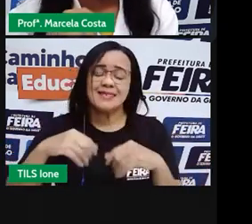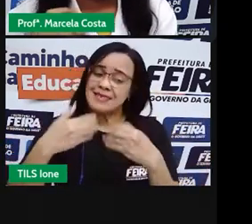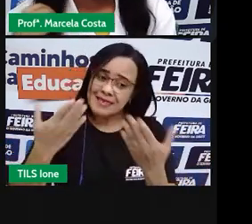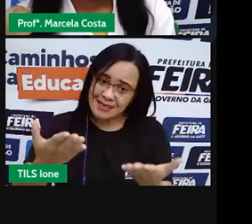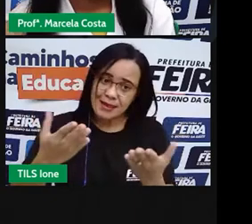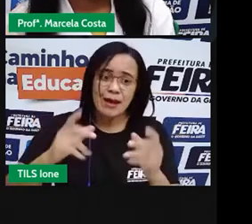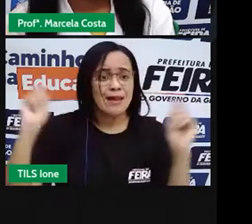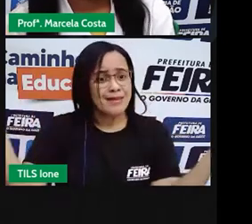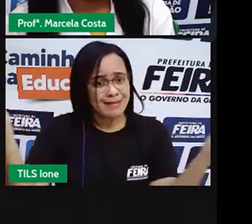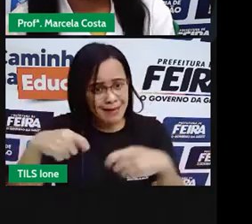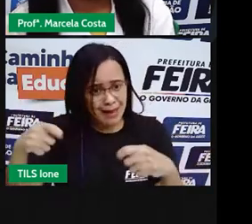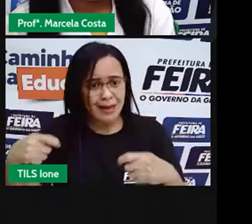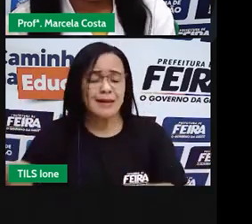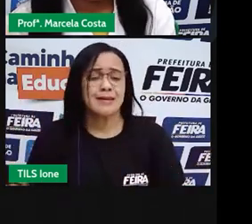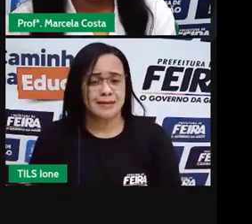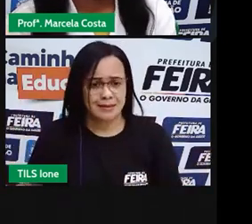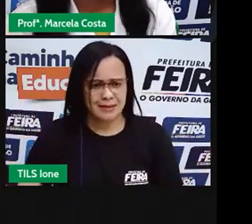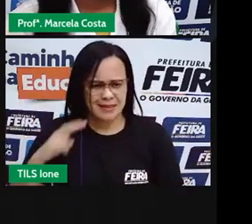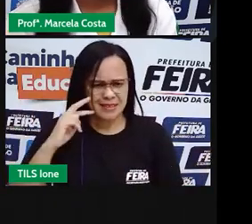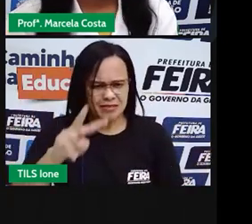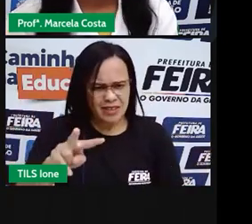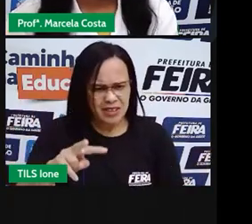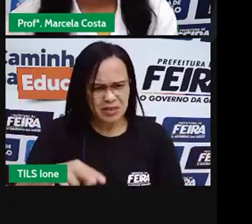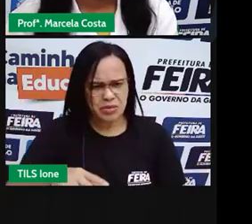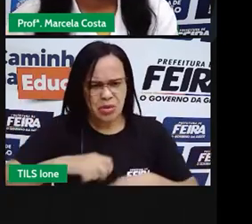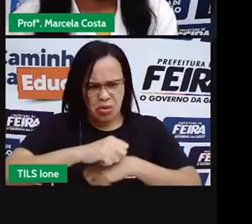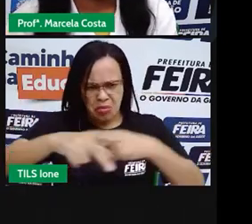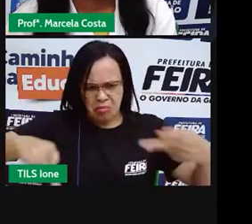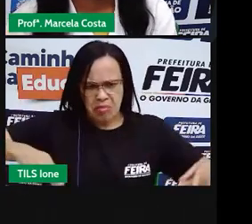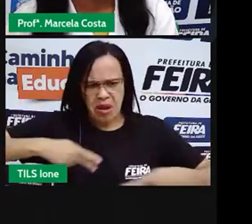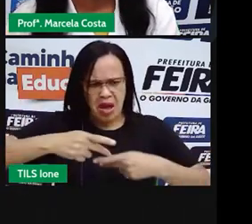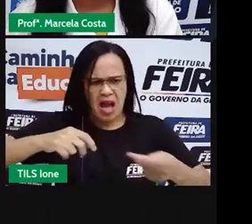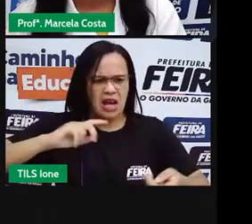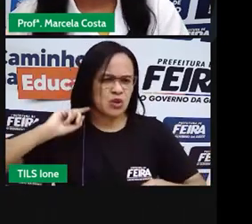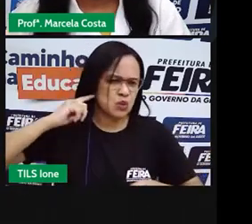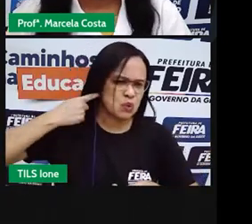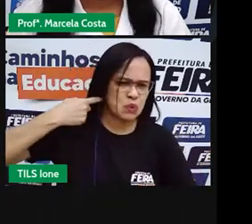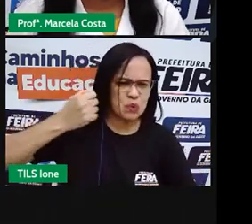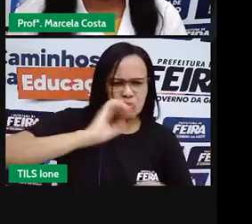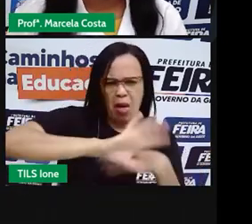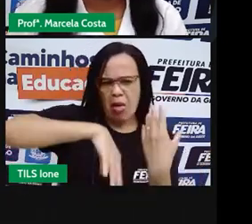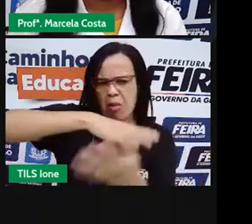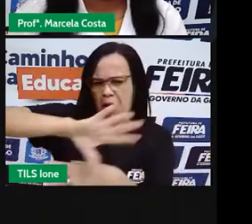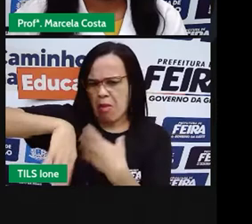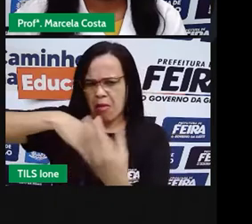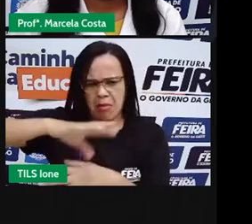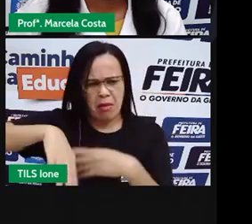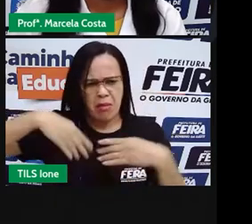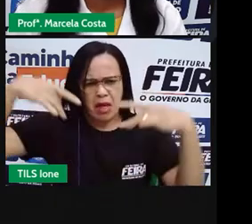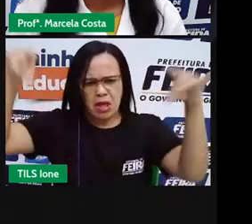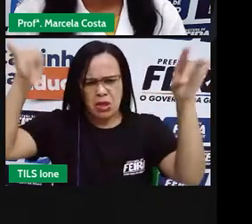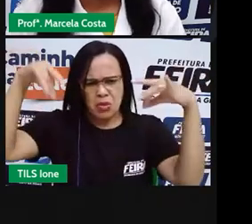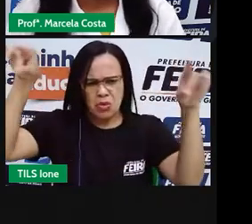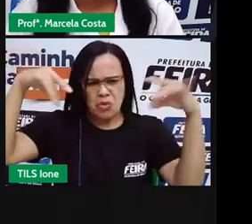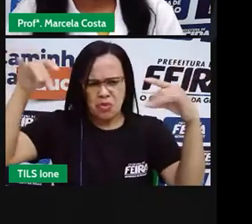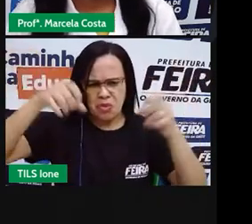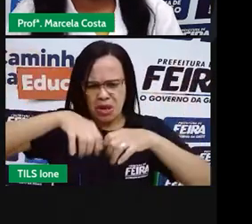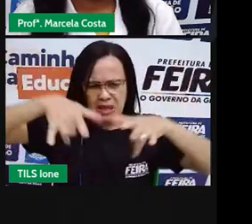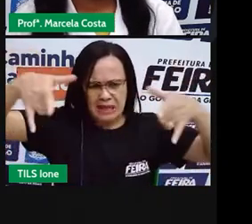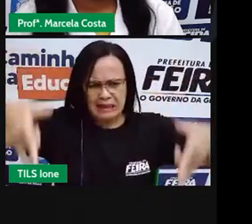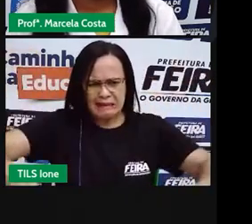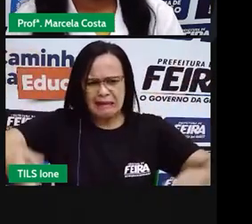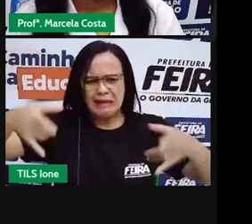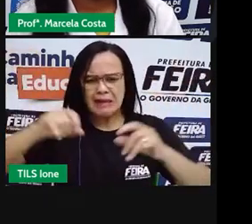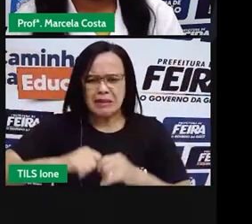Um braço todo macia, tudo balançado, toalha molhada na cama, brinquedos